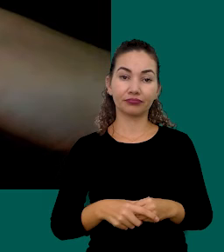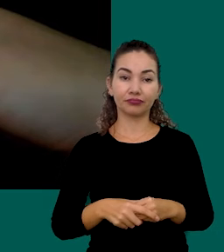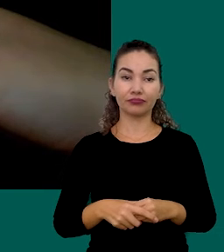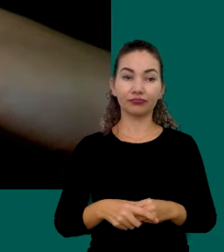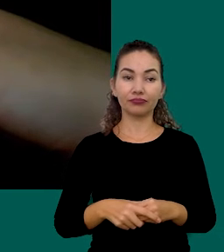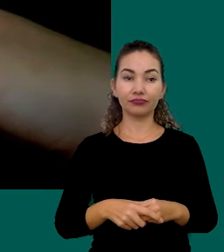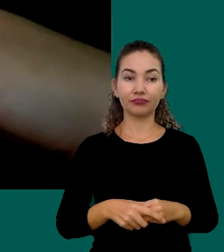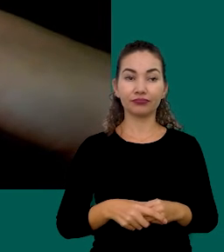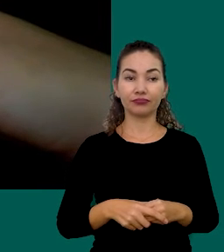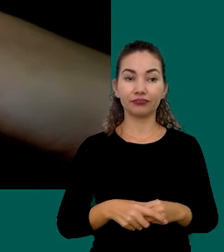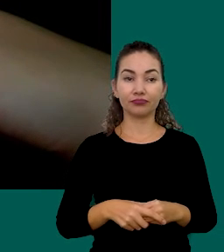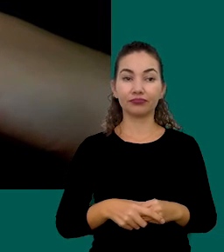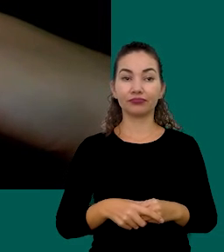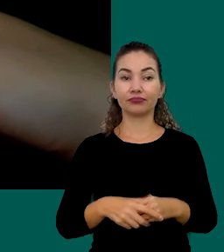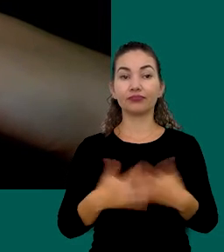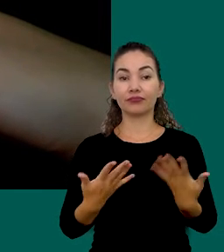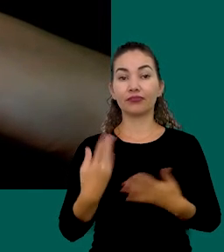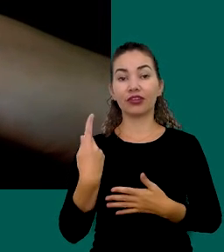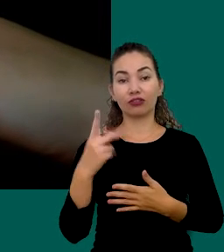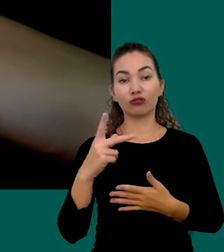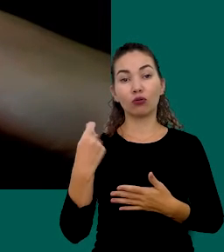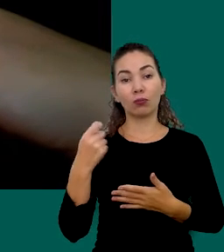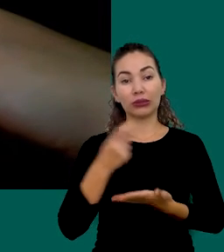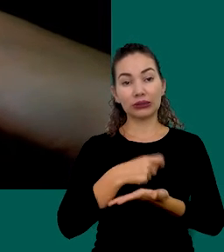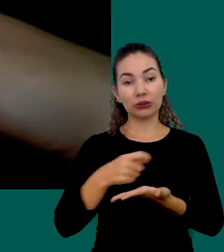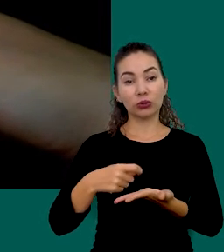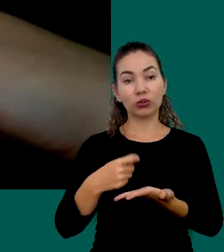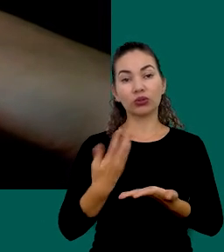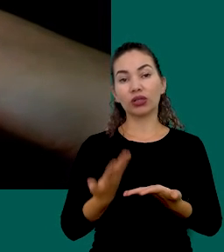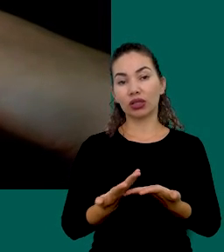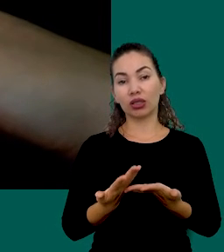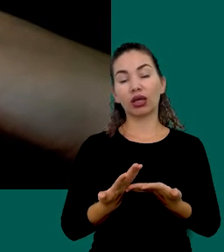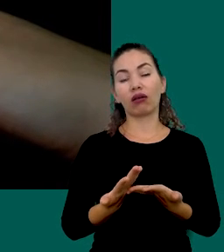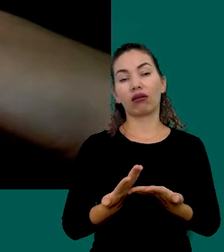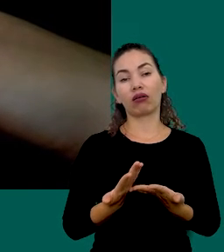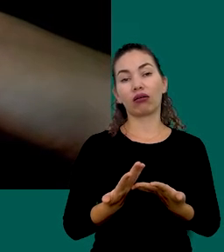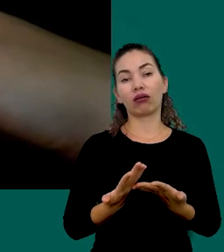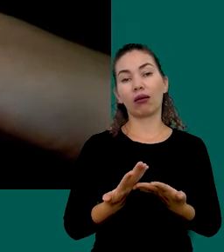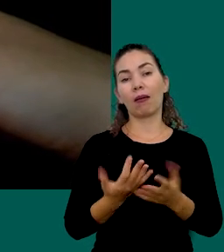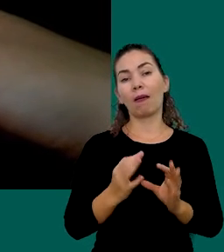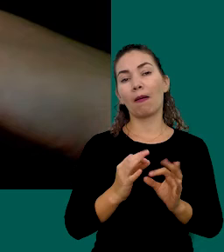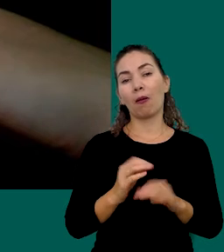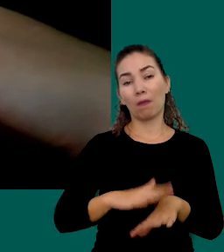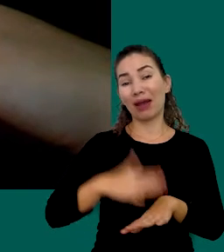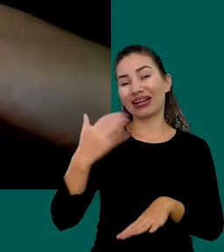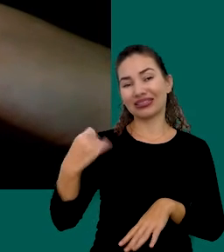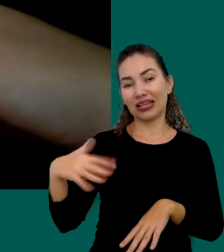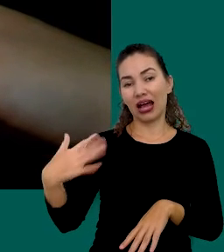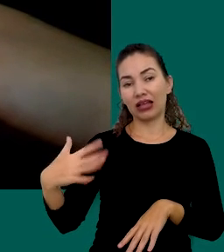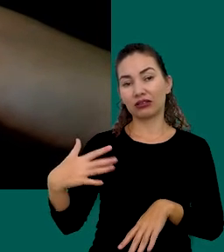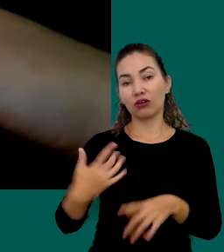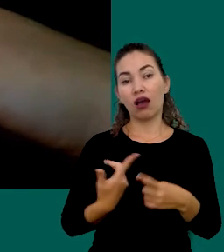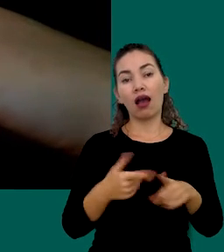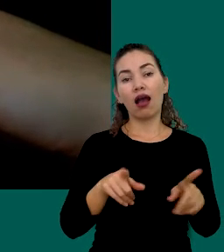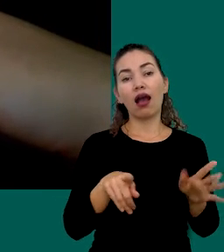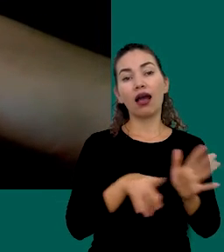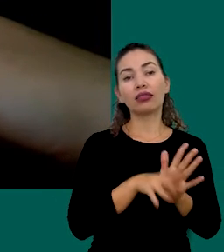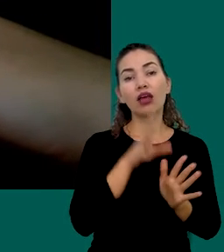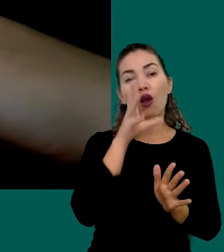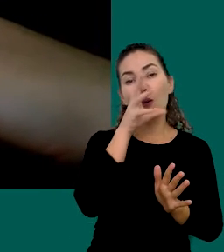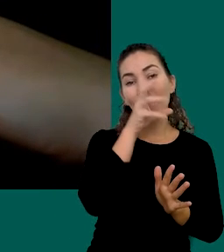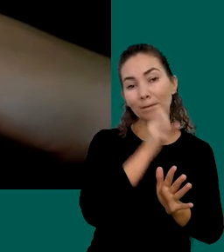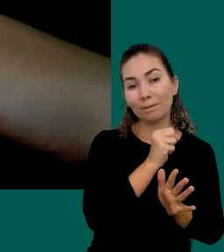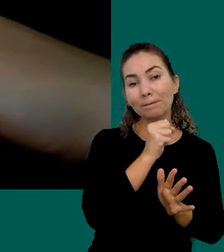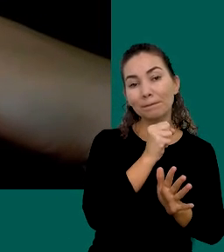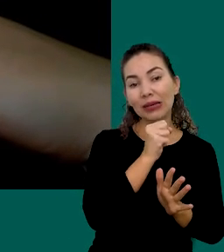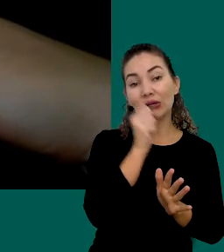Então Você Tem Que Anotar Desde Aquelas Despesas Mais Altas Até Aquele Pãozinho